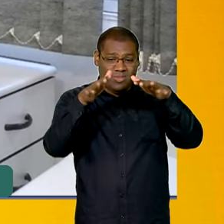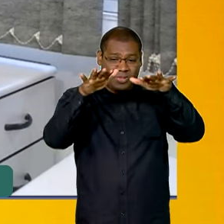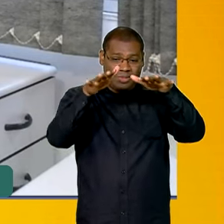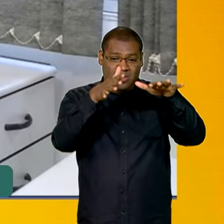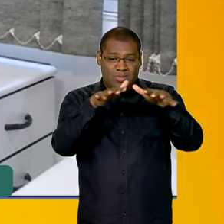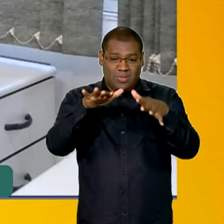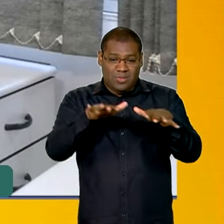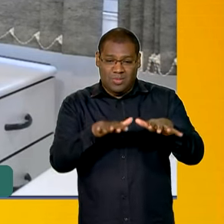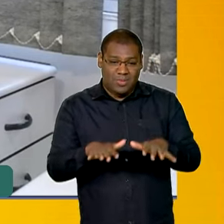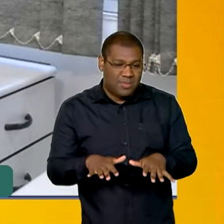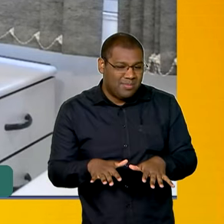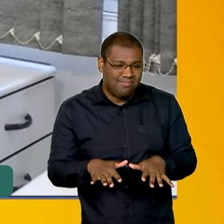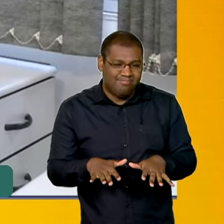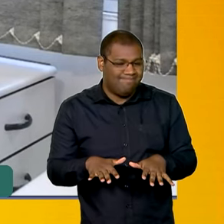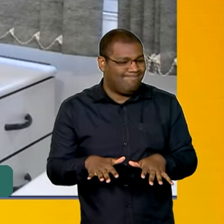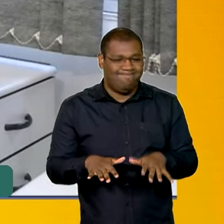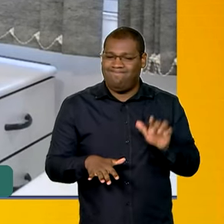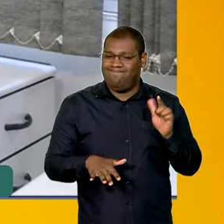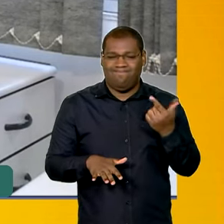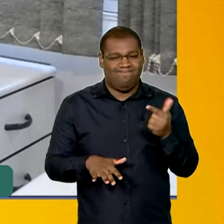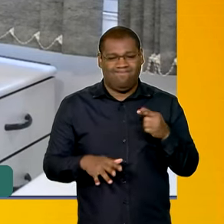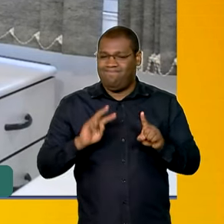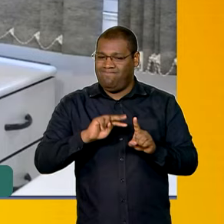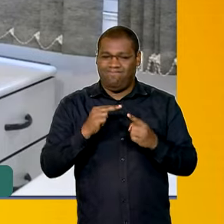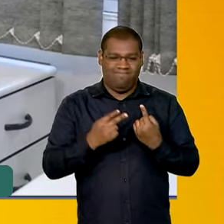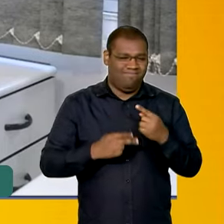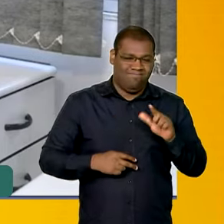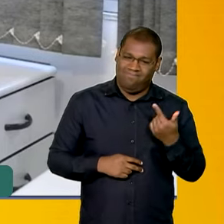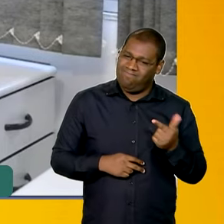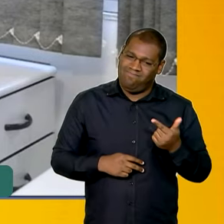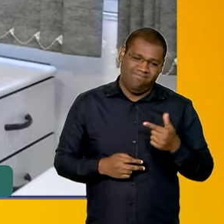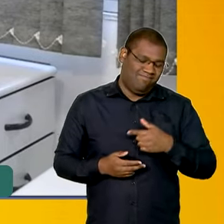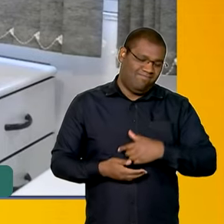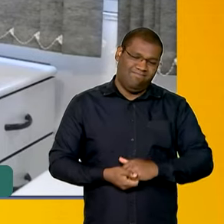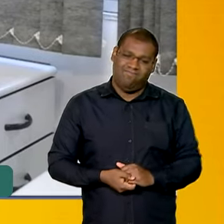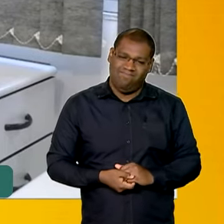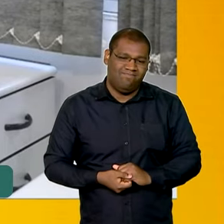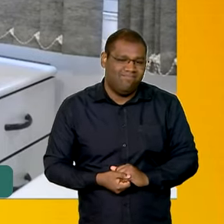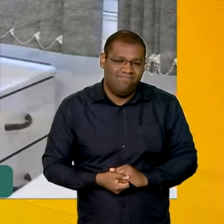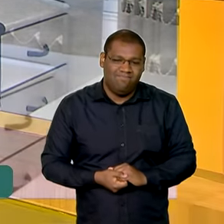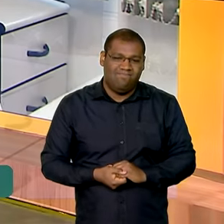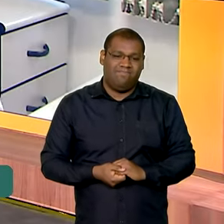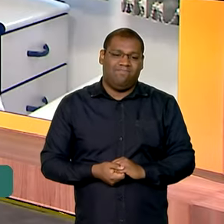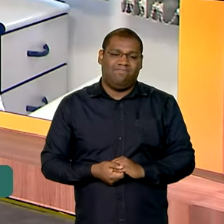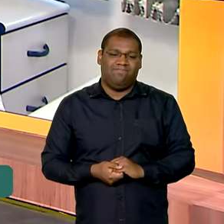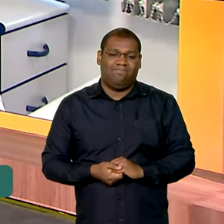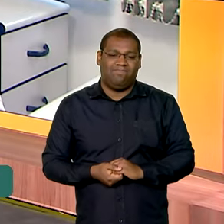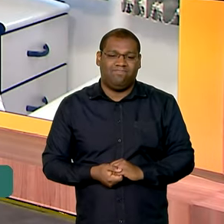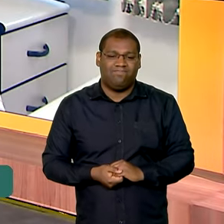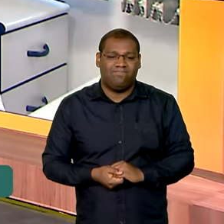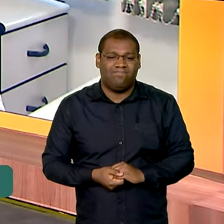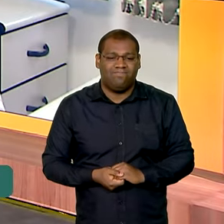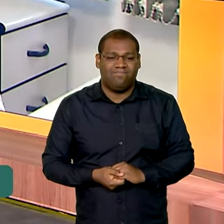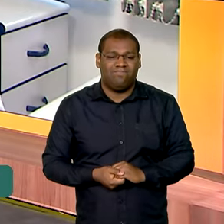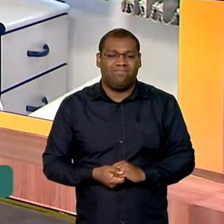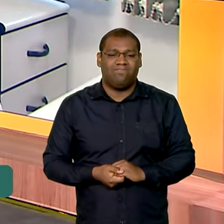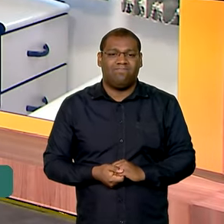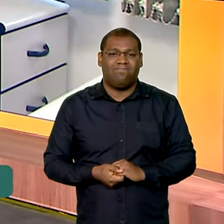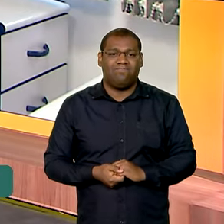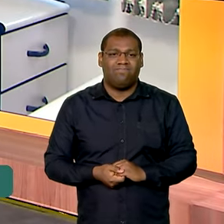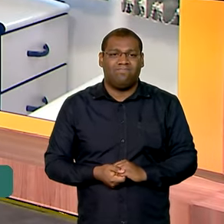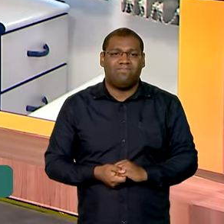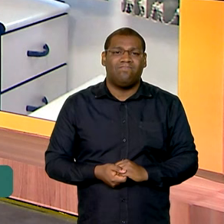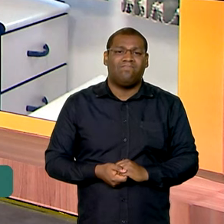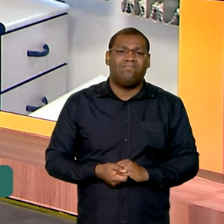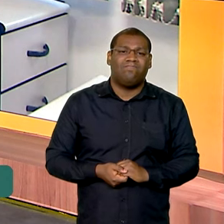vai aliviar a situação atual aqui na capital e região metropolitana. Agora, Emanuel, a gente já tem uma